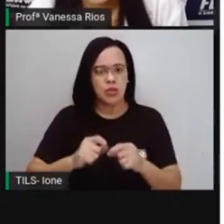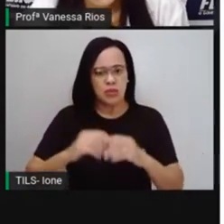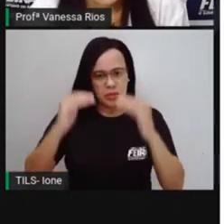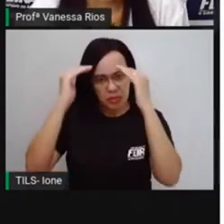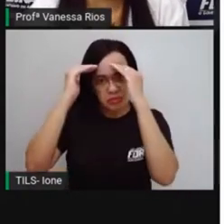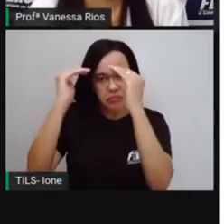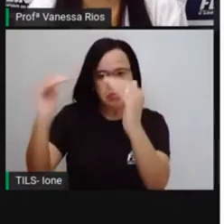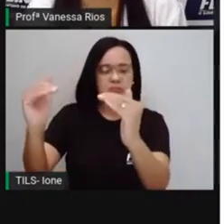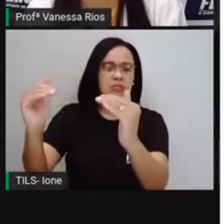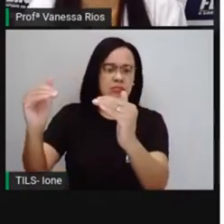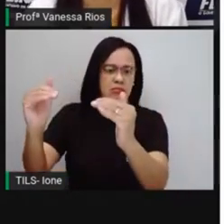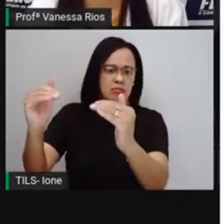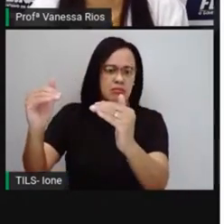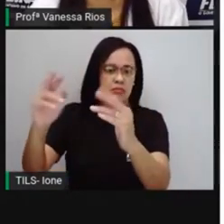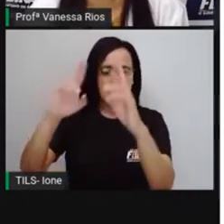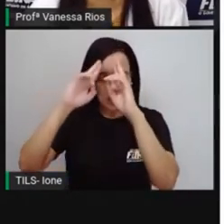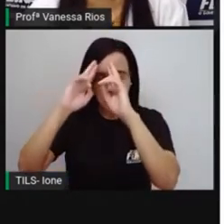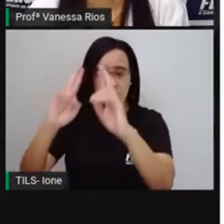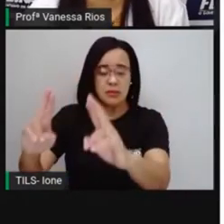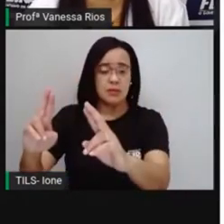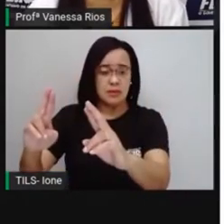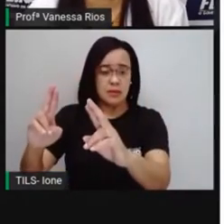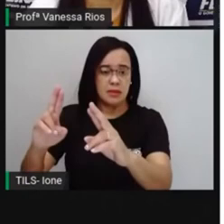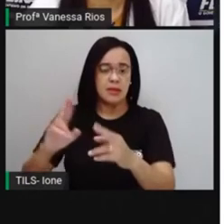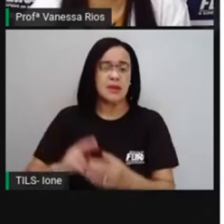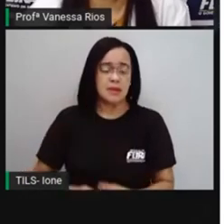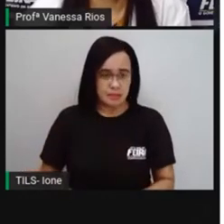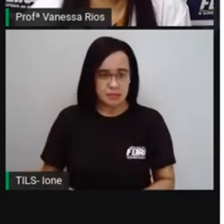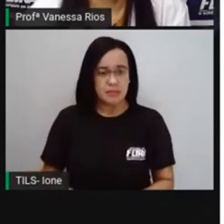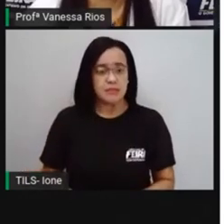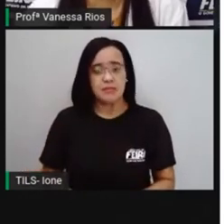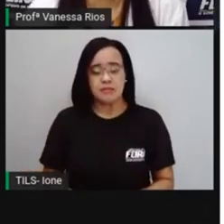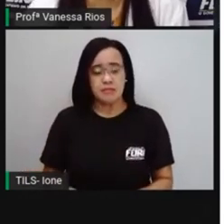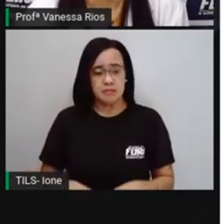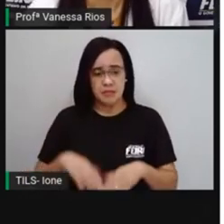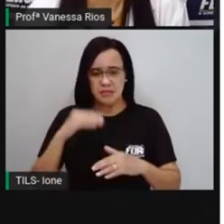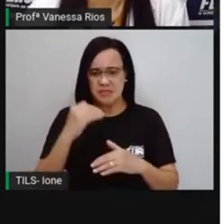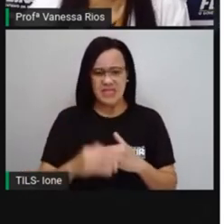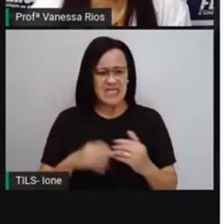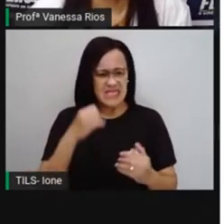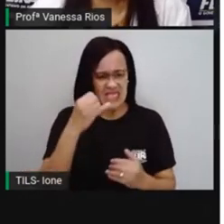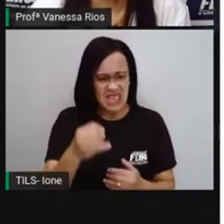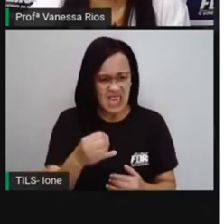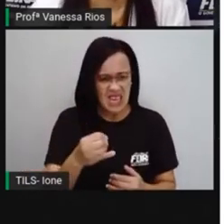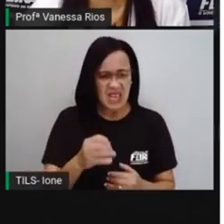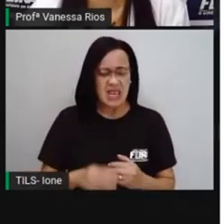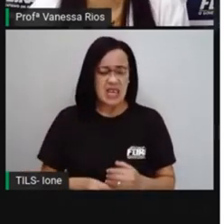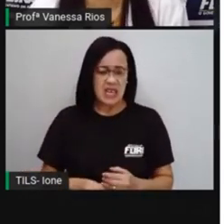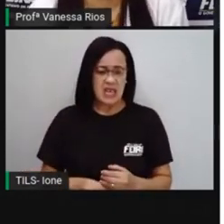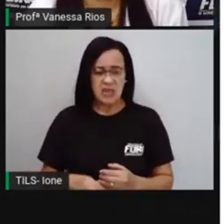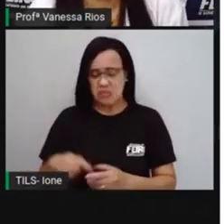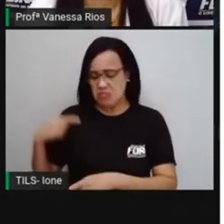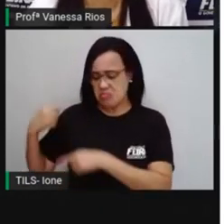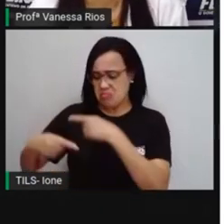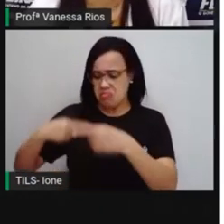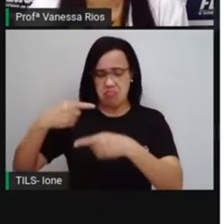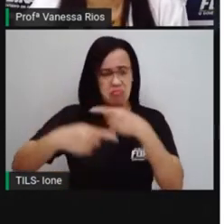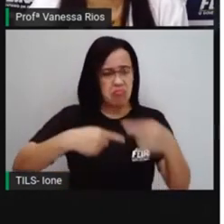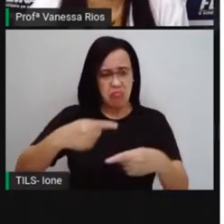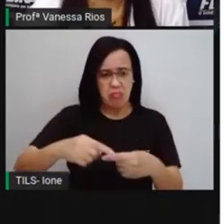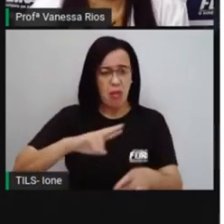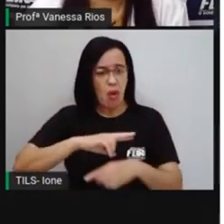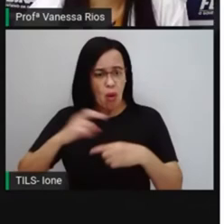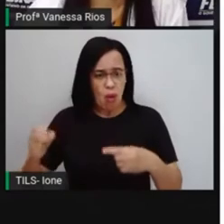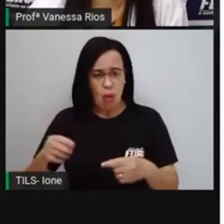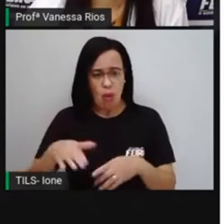cor de pele, independente da sua descendência, né? Como importante, porque todos são